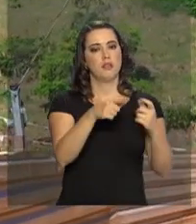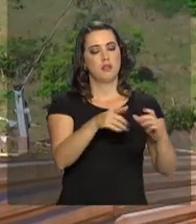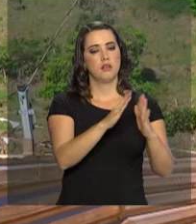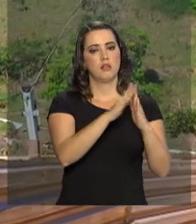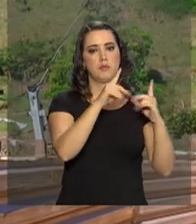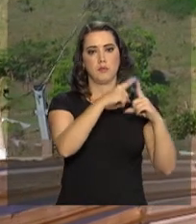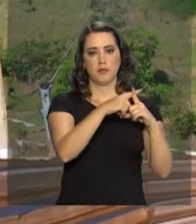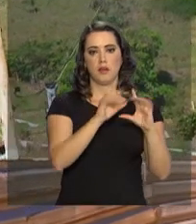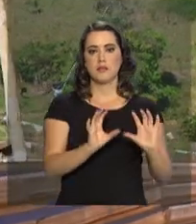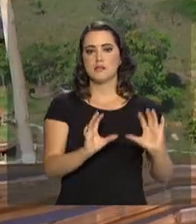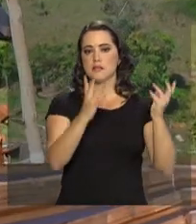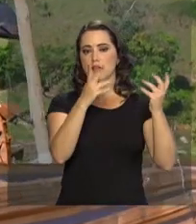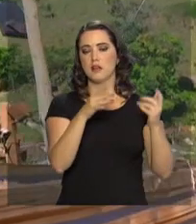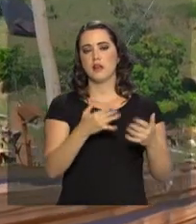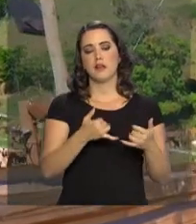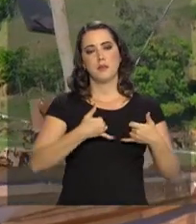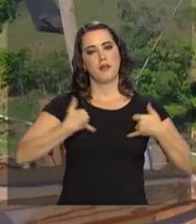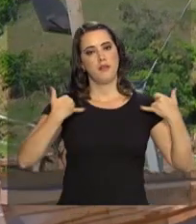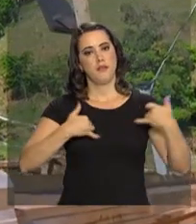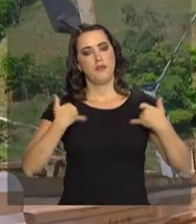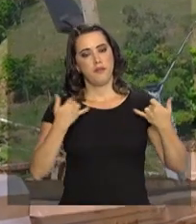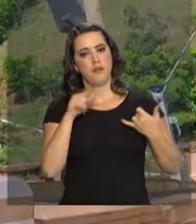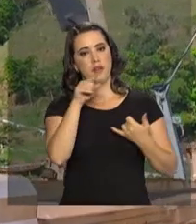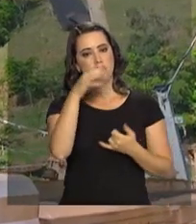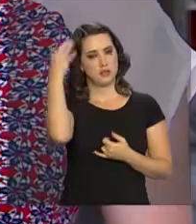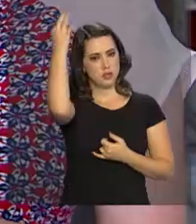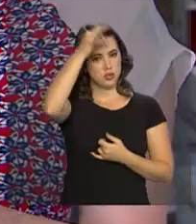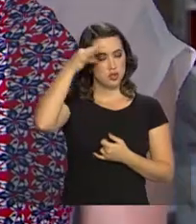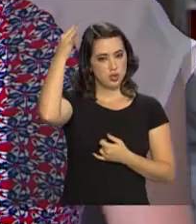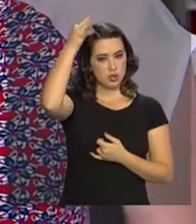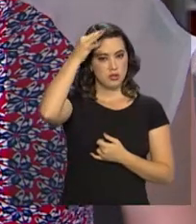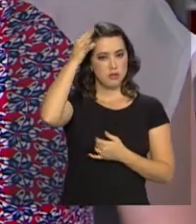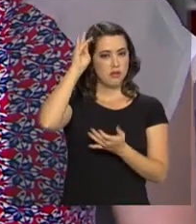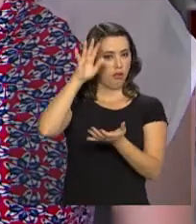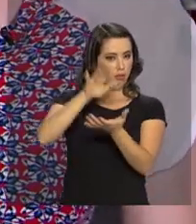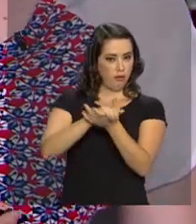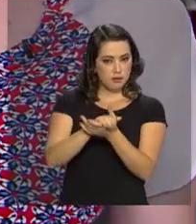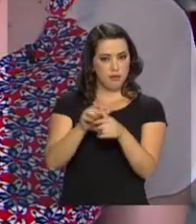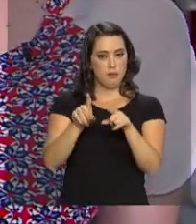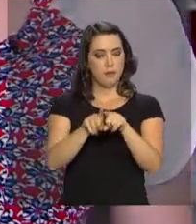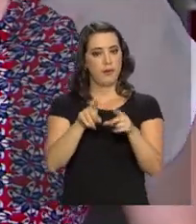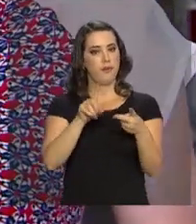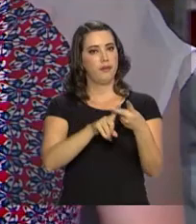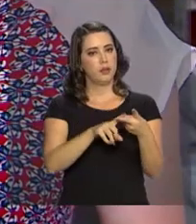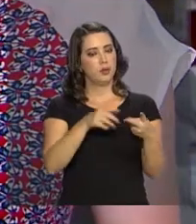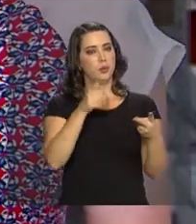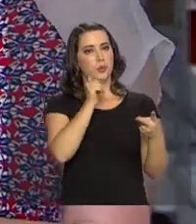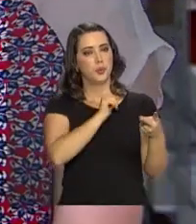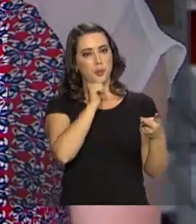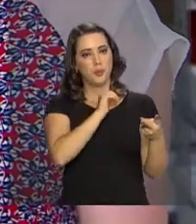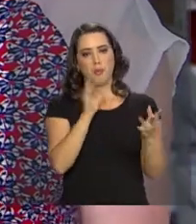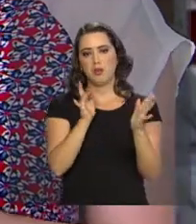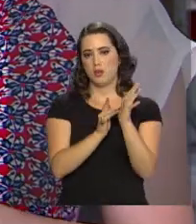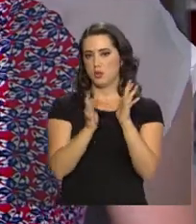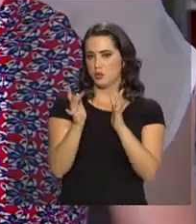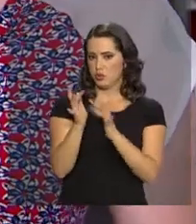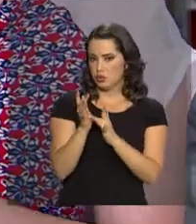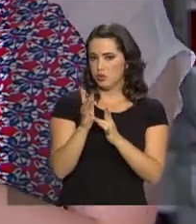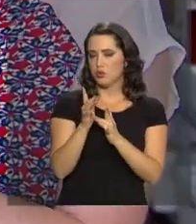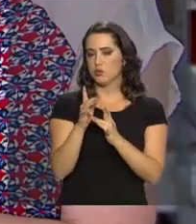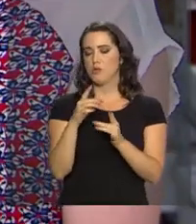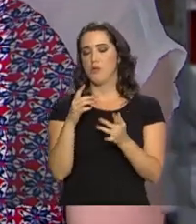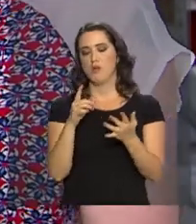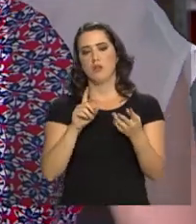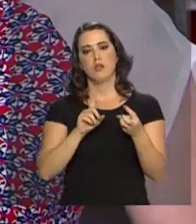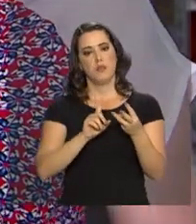e celebram lá. A festa do Padroeiro, que é Santo Antônio, a festa do Menino Jesus, que aconteceu agora em setembro. Nossa Senhora Aparecida, no